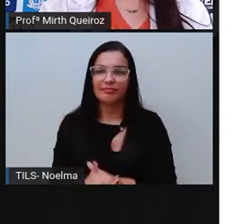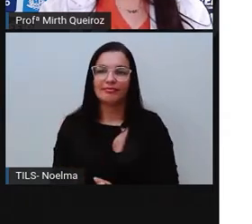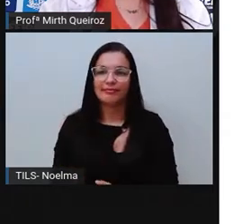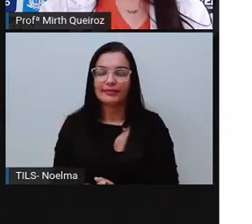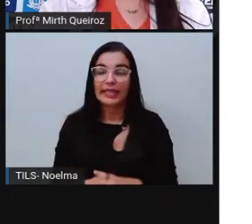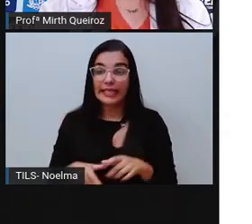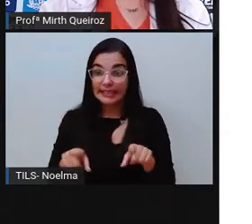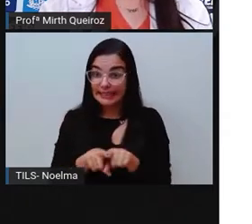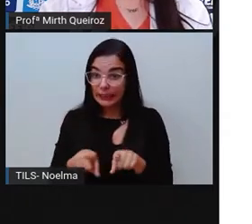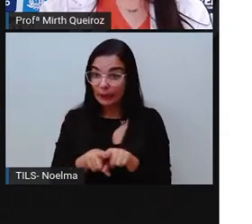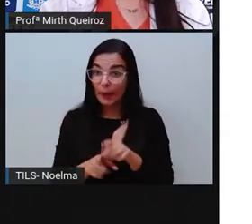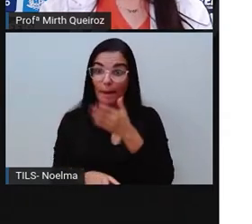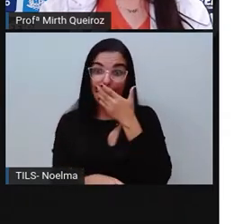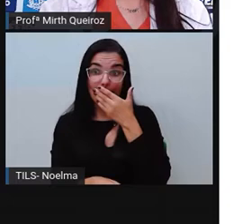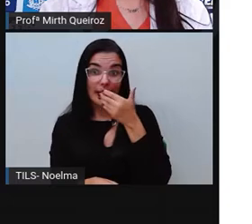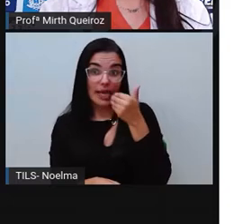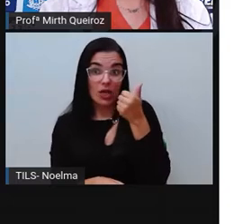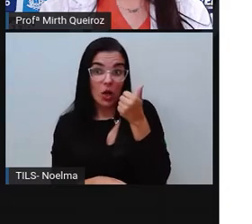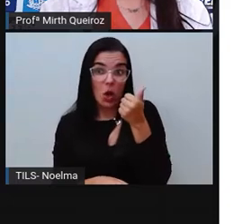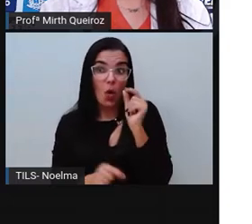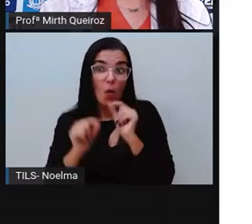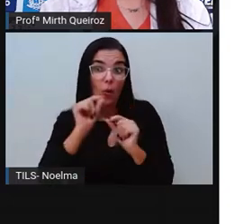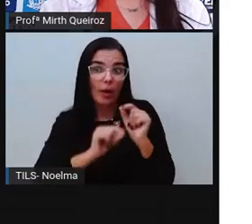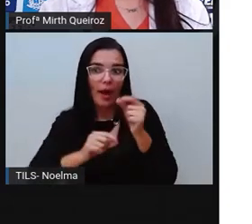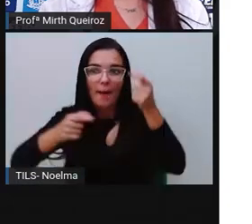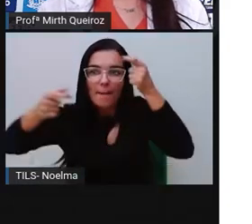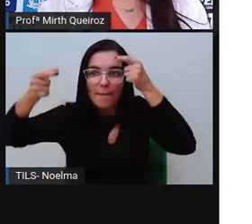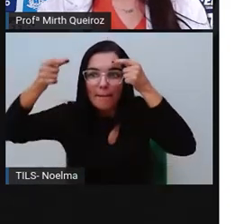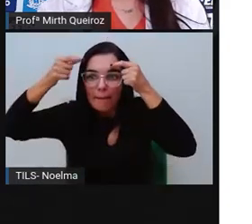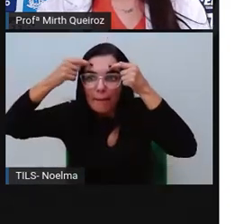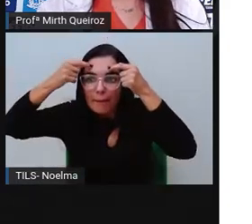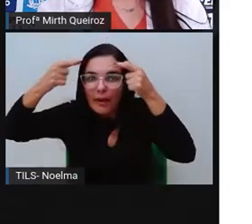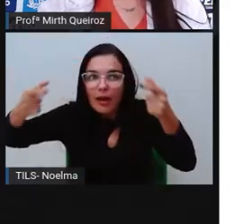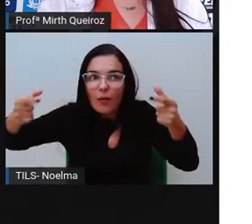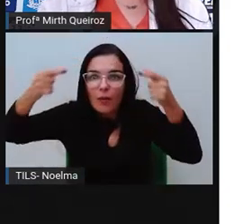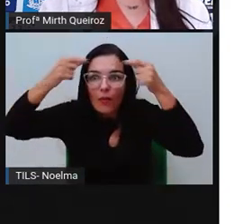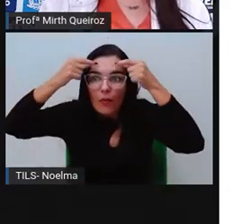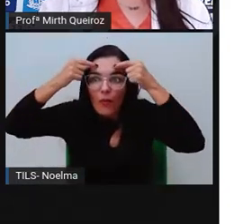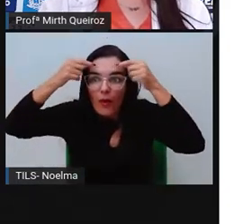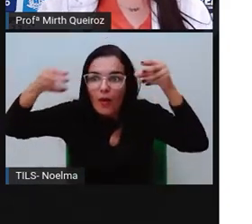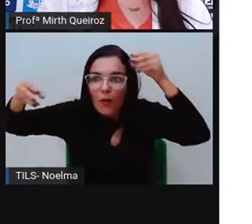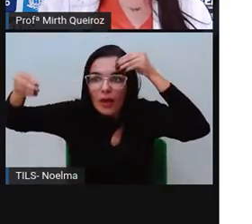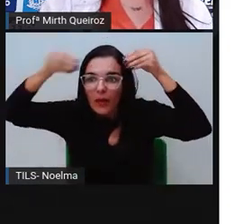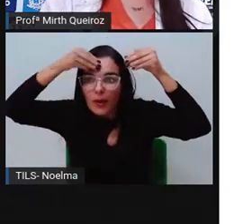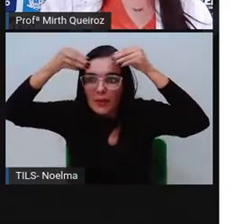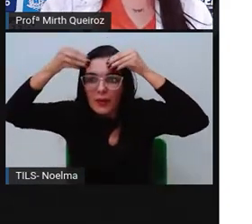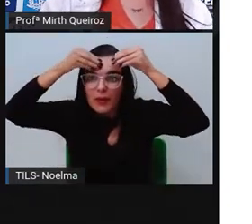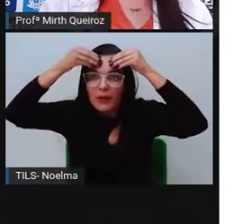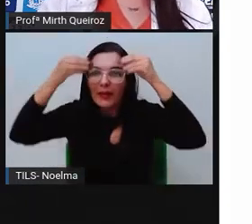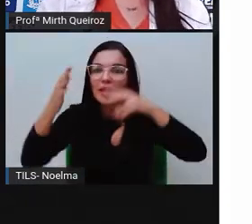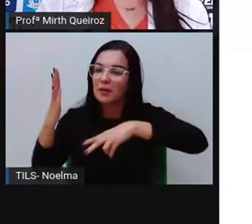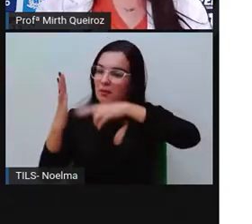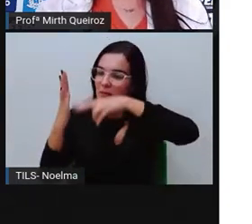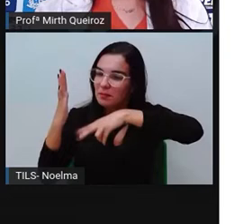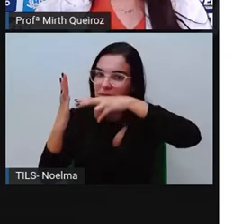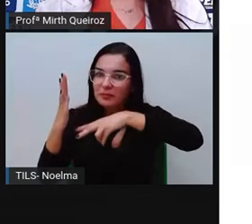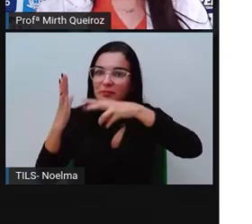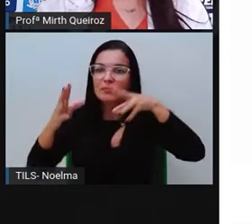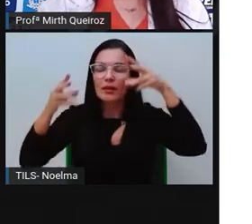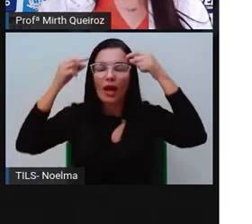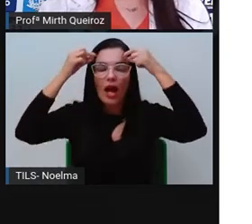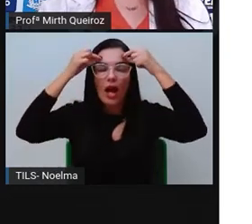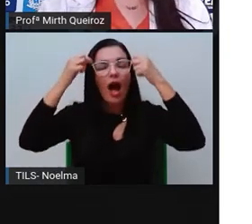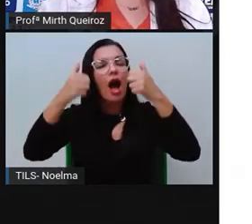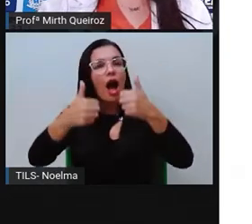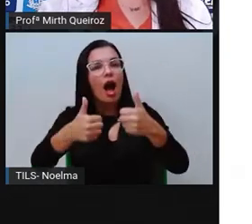de memorização. Aquelas pessoas que têm dificuldade de memorizar as coisas, né? Às vezes estão lendo um texto, estudando um